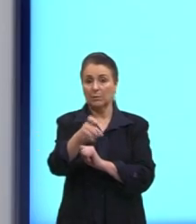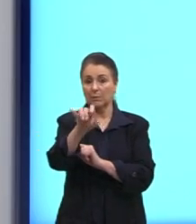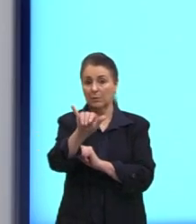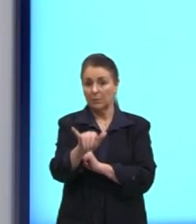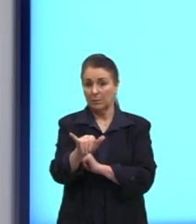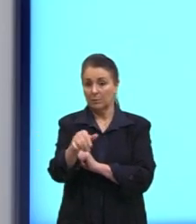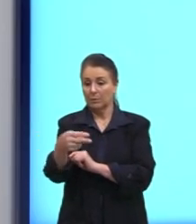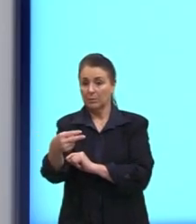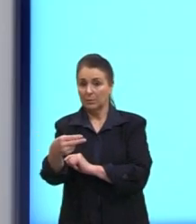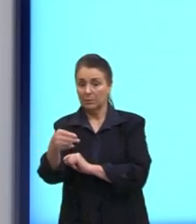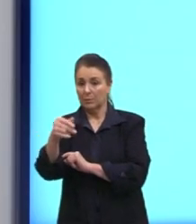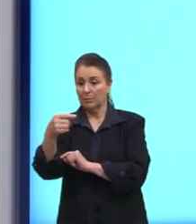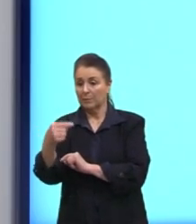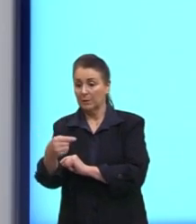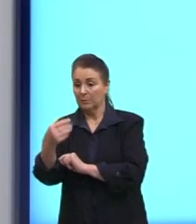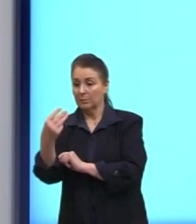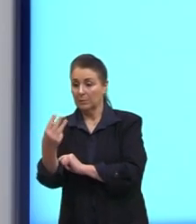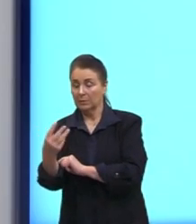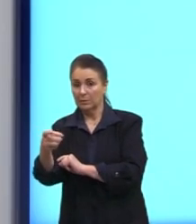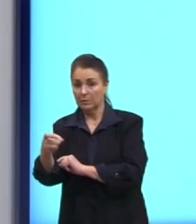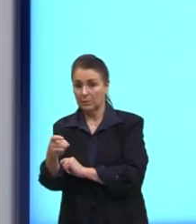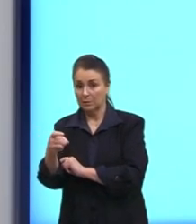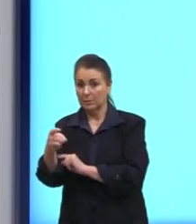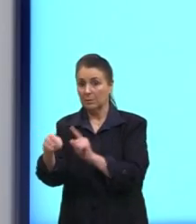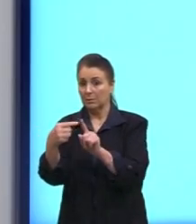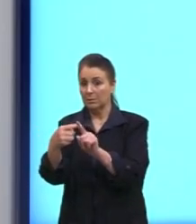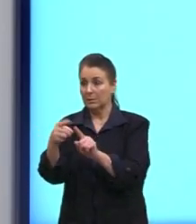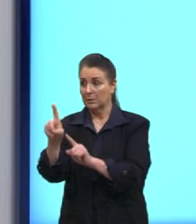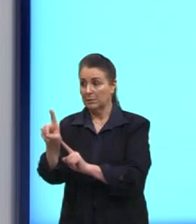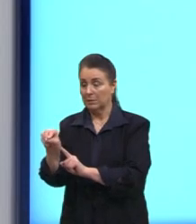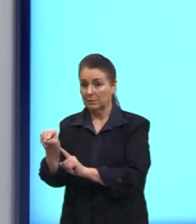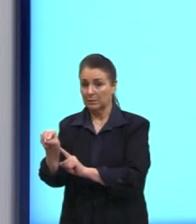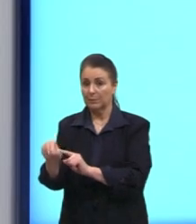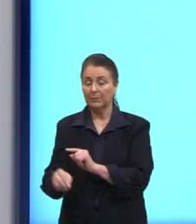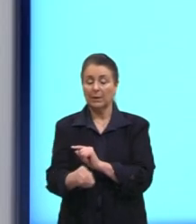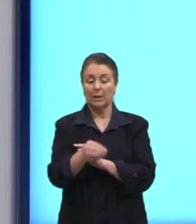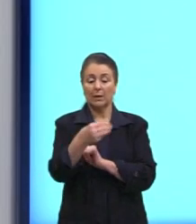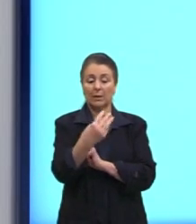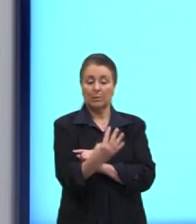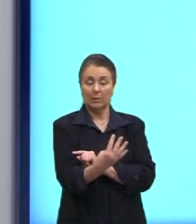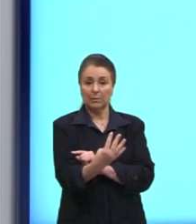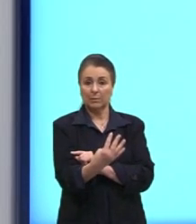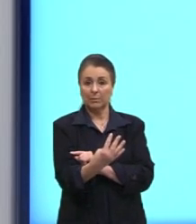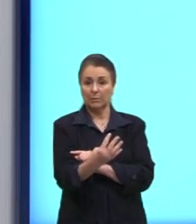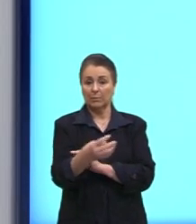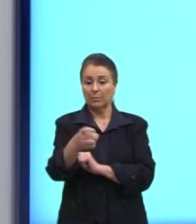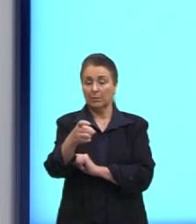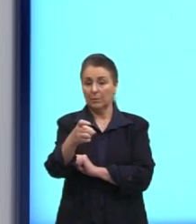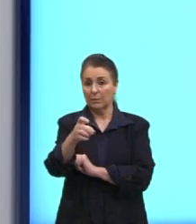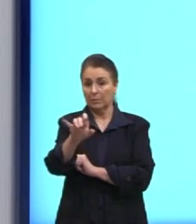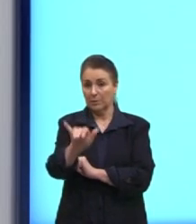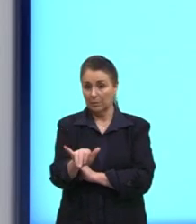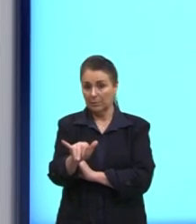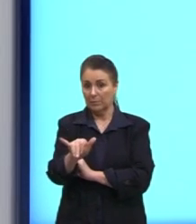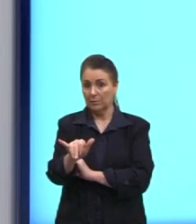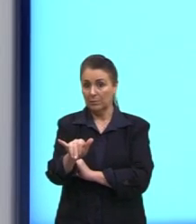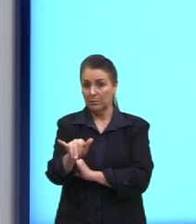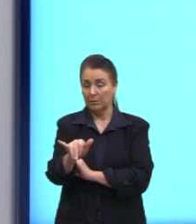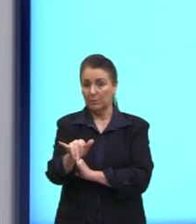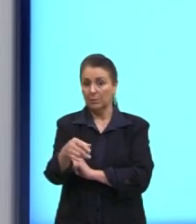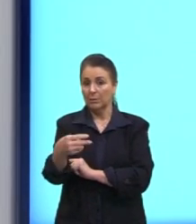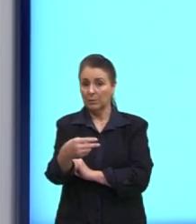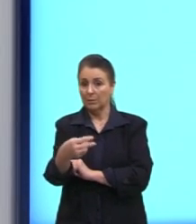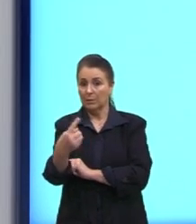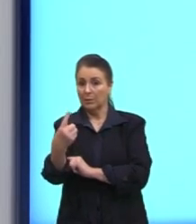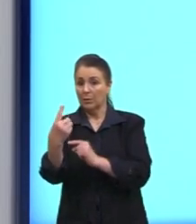é igual a menos 3X mais 10. Na relação 4, Y é igual a 1 terço de